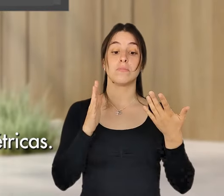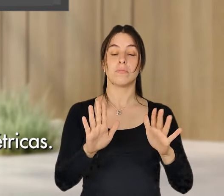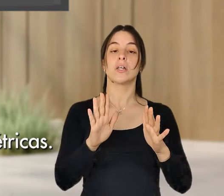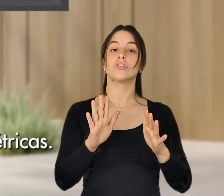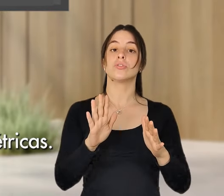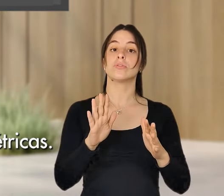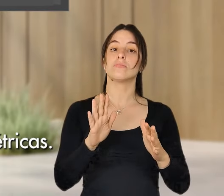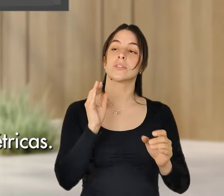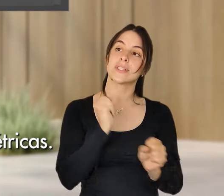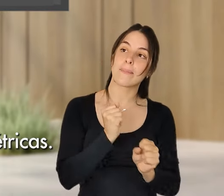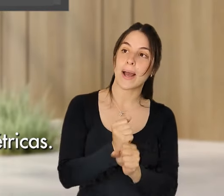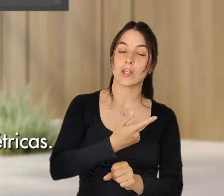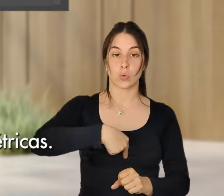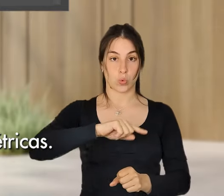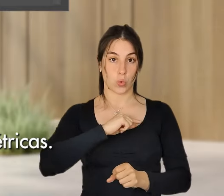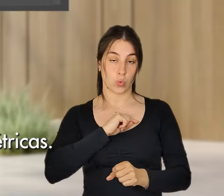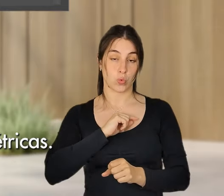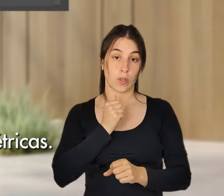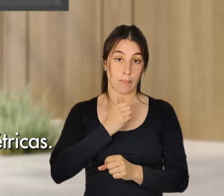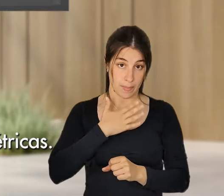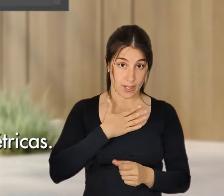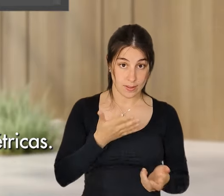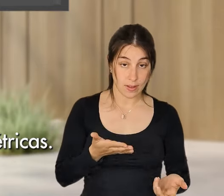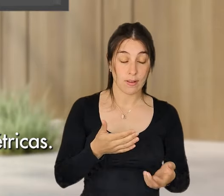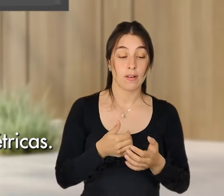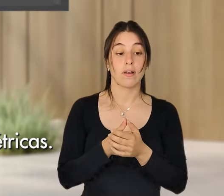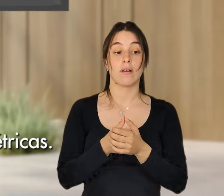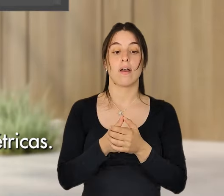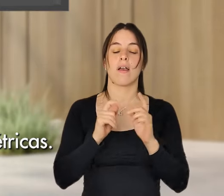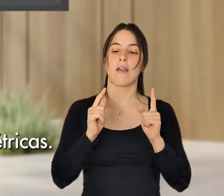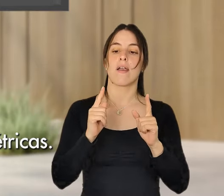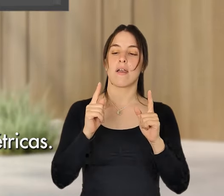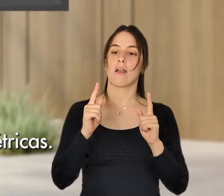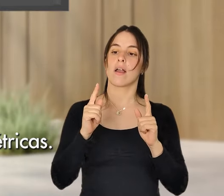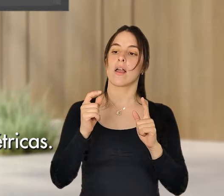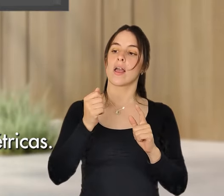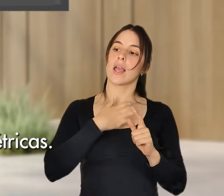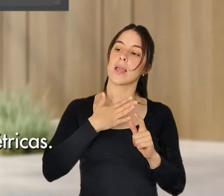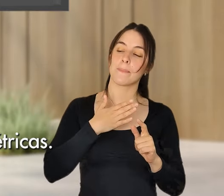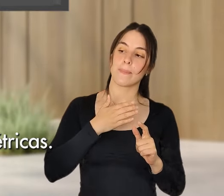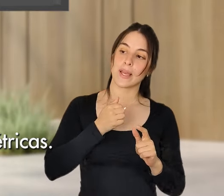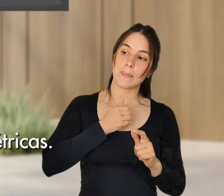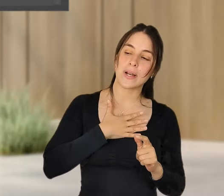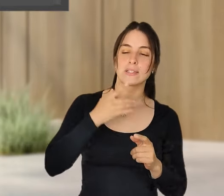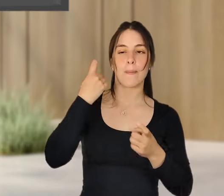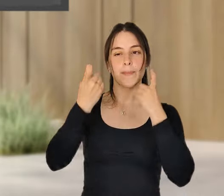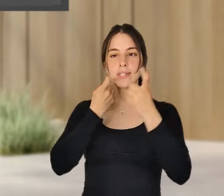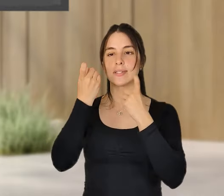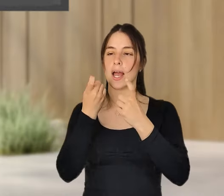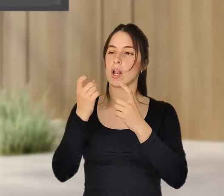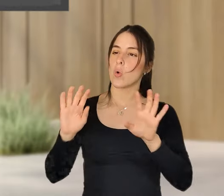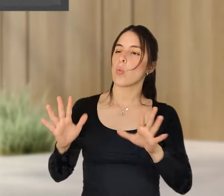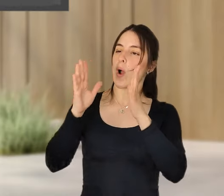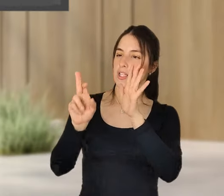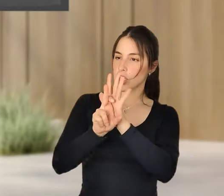com as empresas foi muito de... Que elas pensassem quais são as métricas. E então nós não